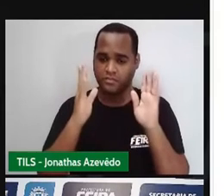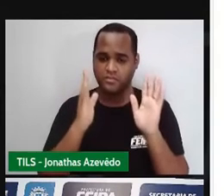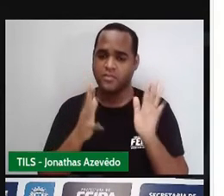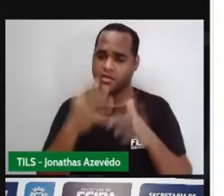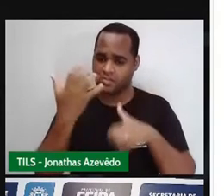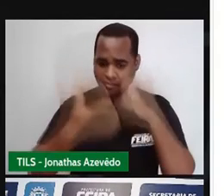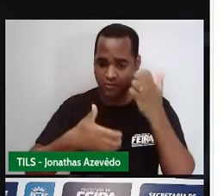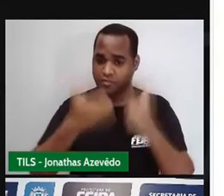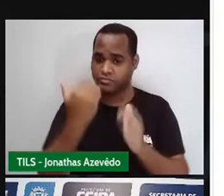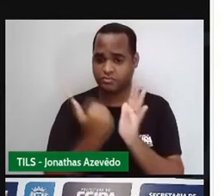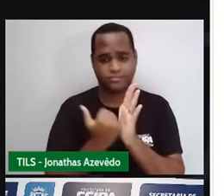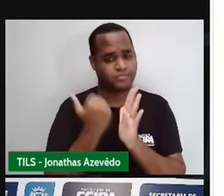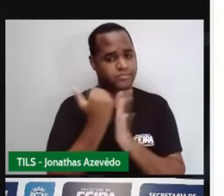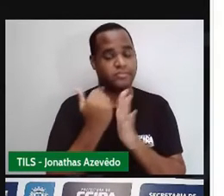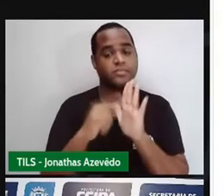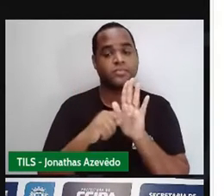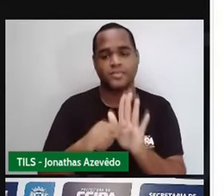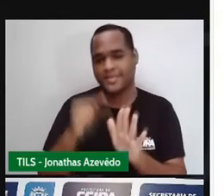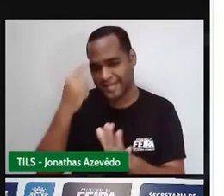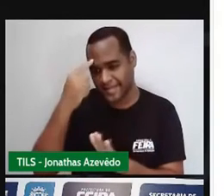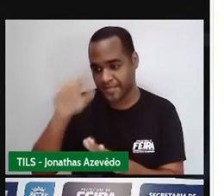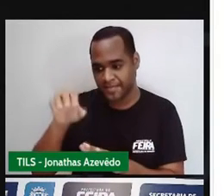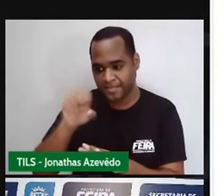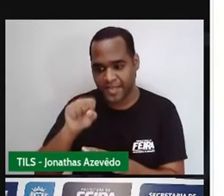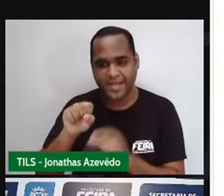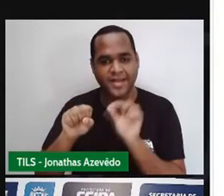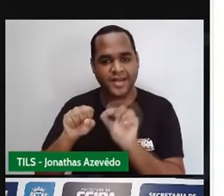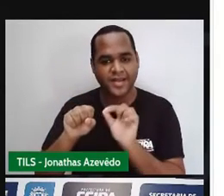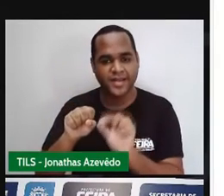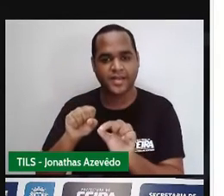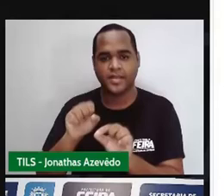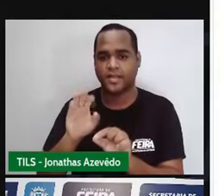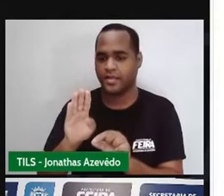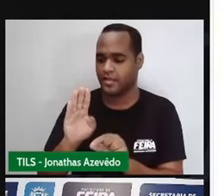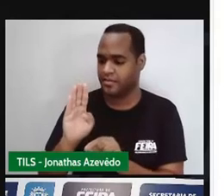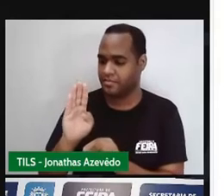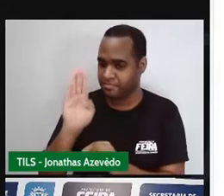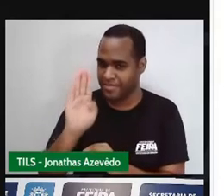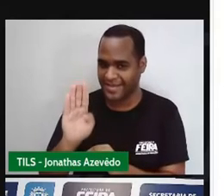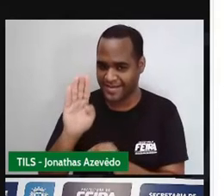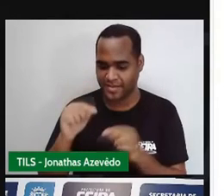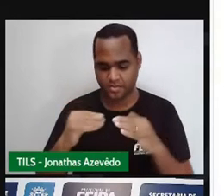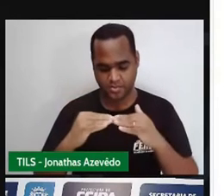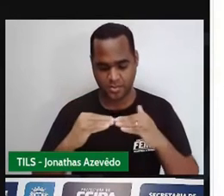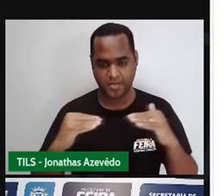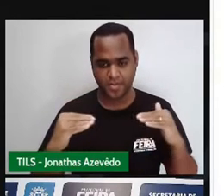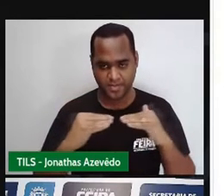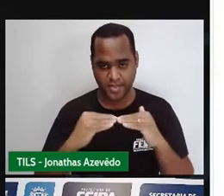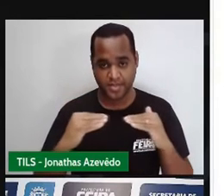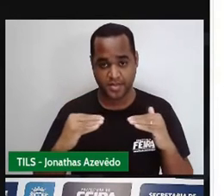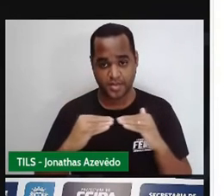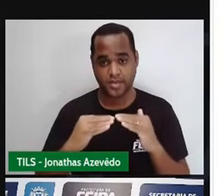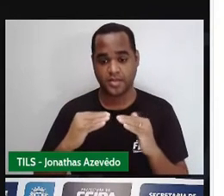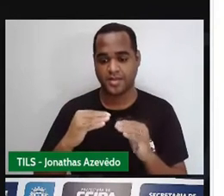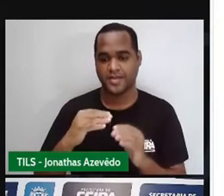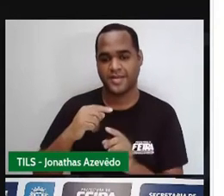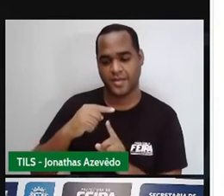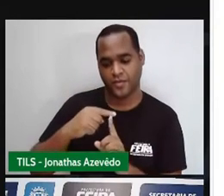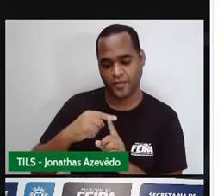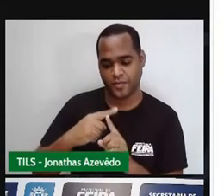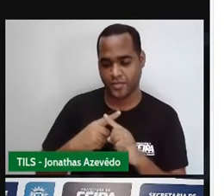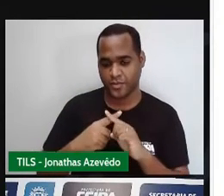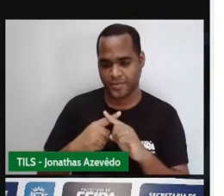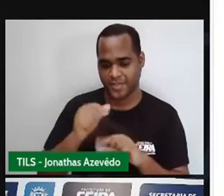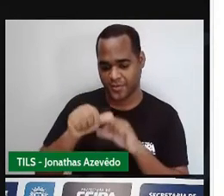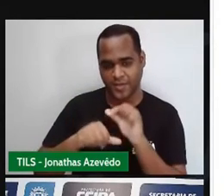aulas, que é pegar a medida do comprimento do retângulo, ou da base, e multiplicar pela medida